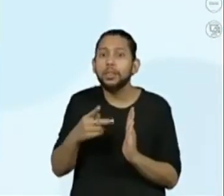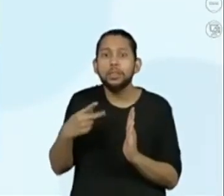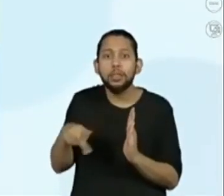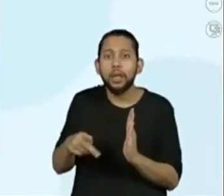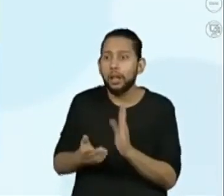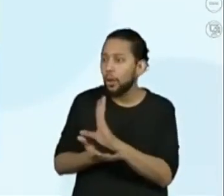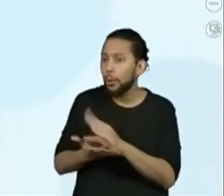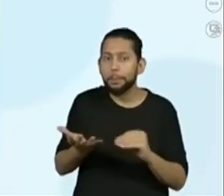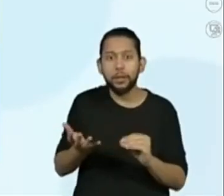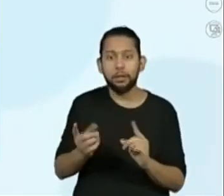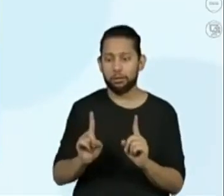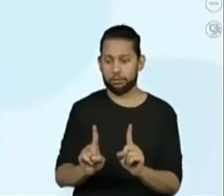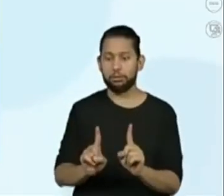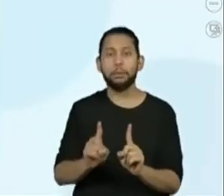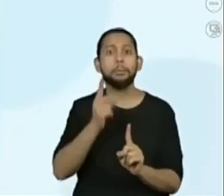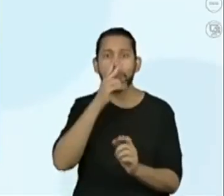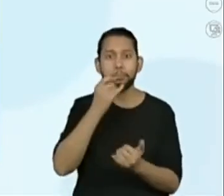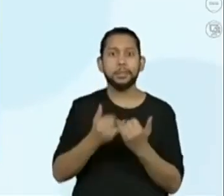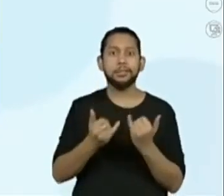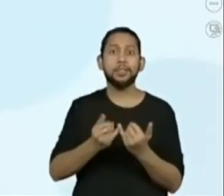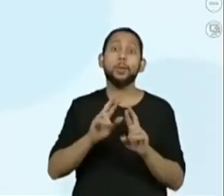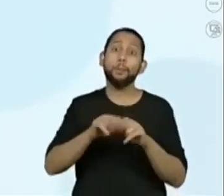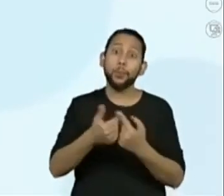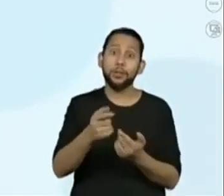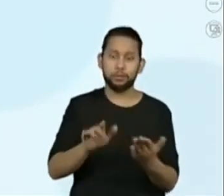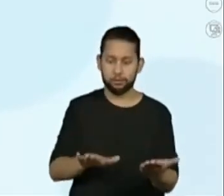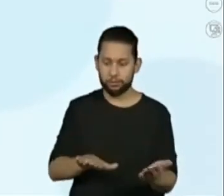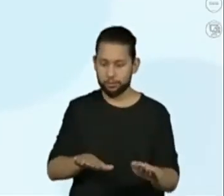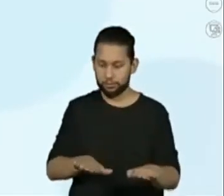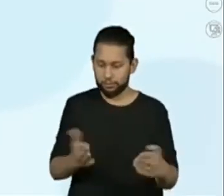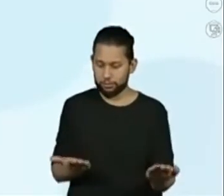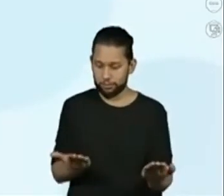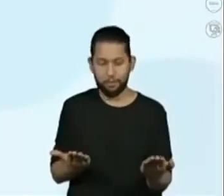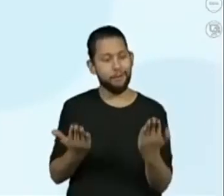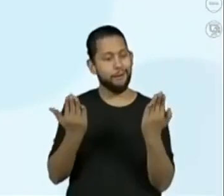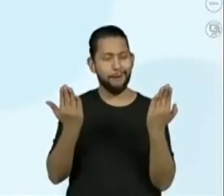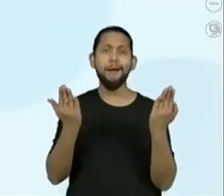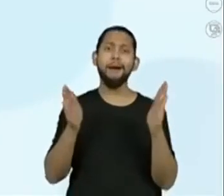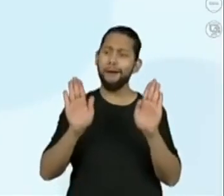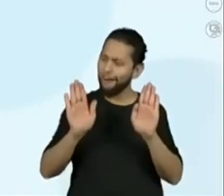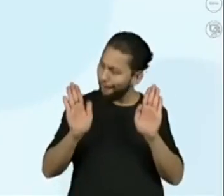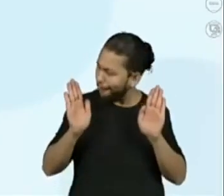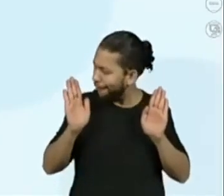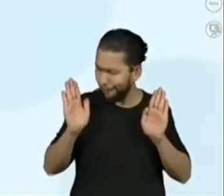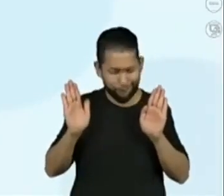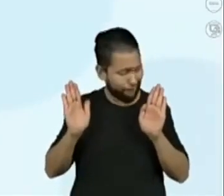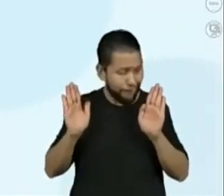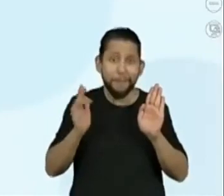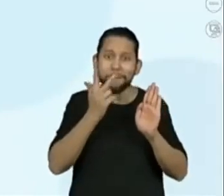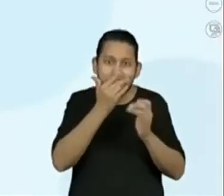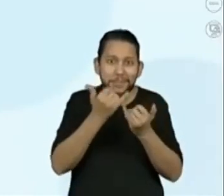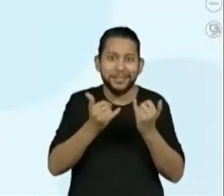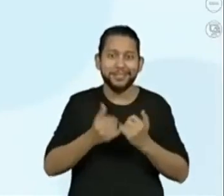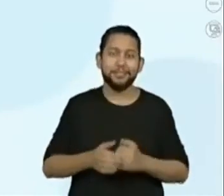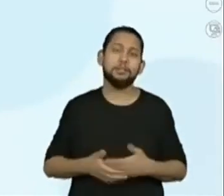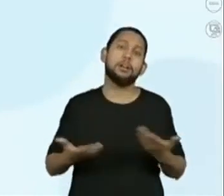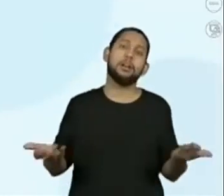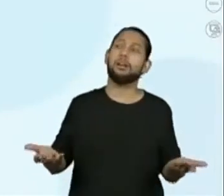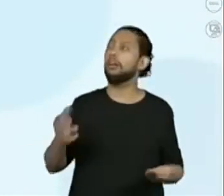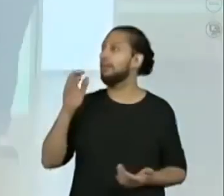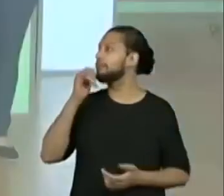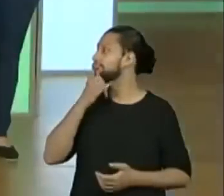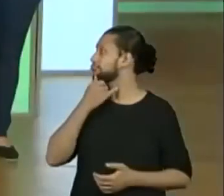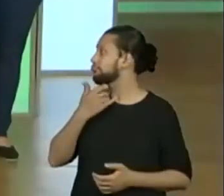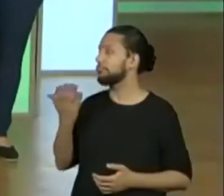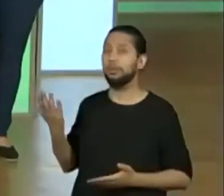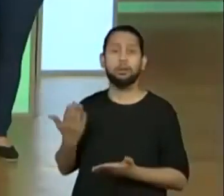E essa é a principal característica do jogo. Olha que interessante. Gostei, gente. E a aula passou muito rápido. Então, hoje